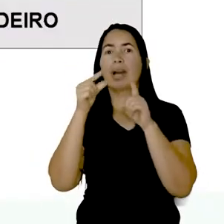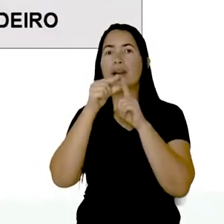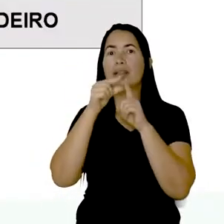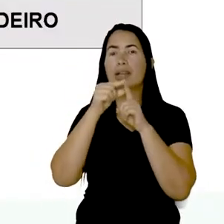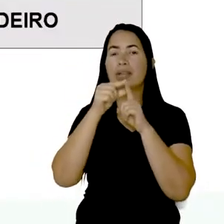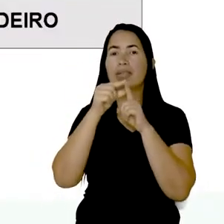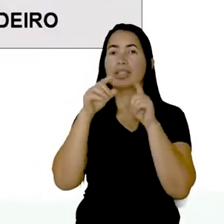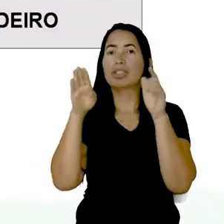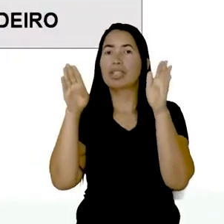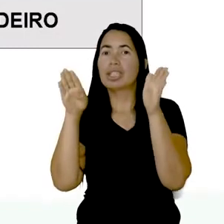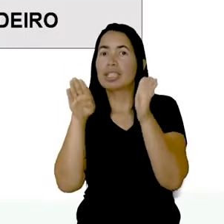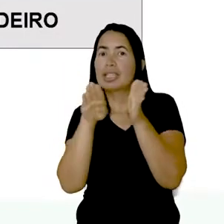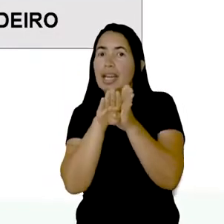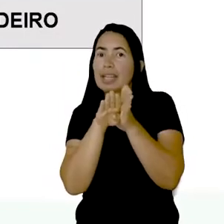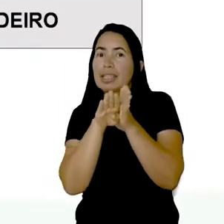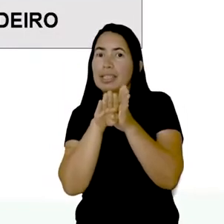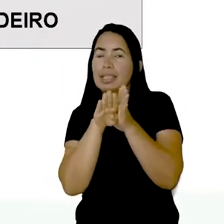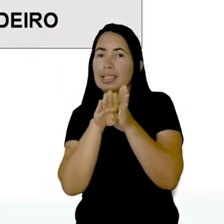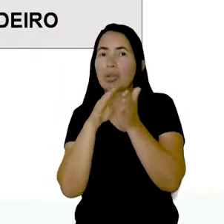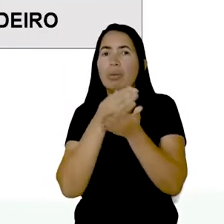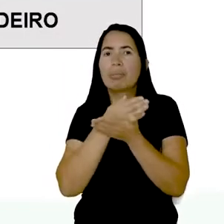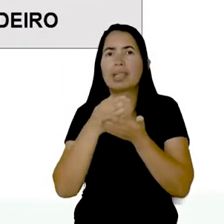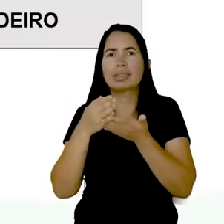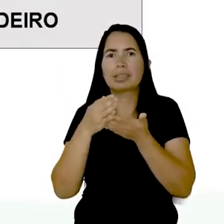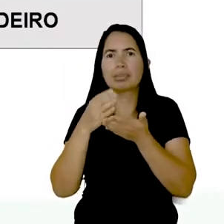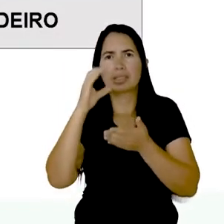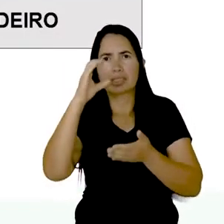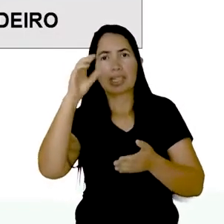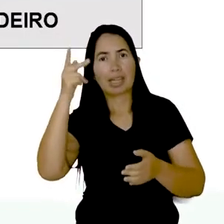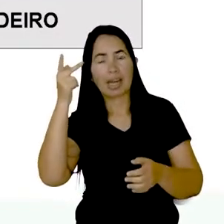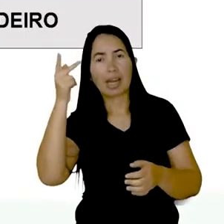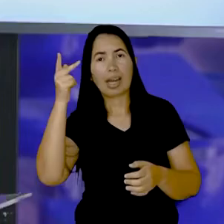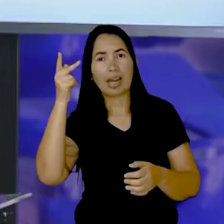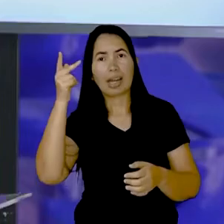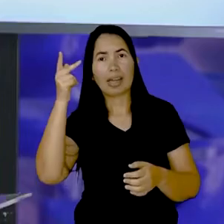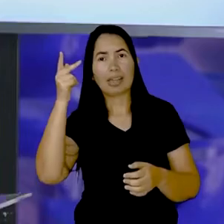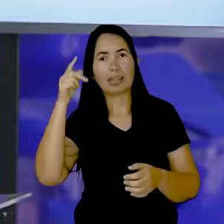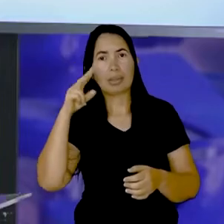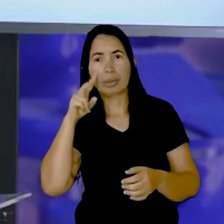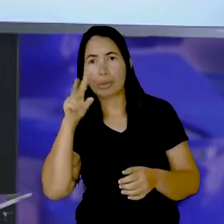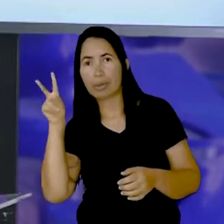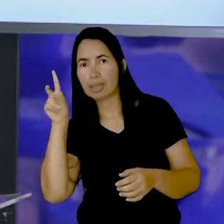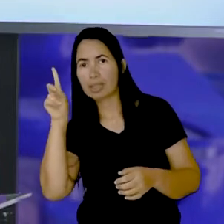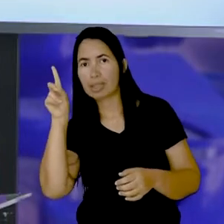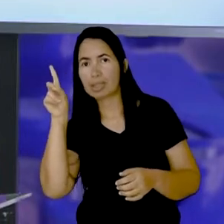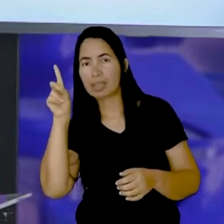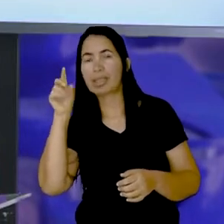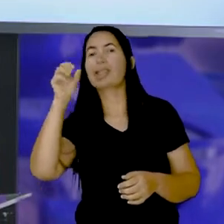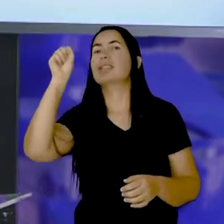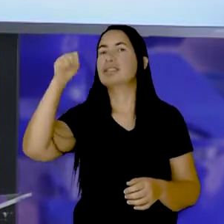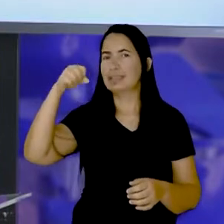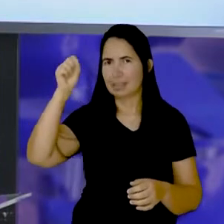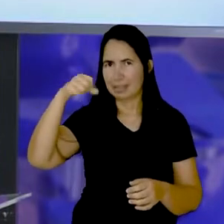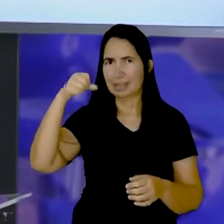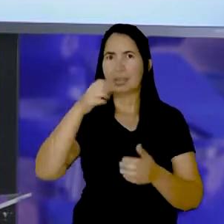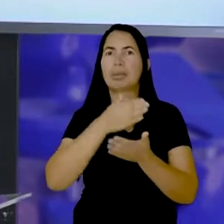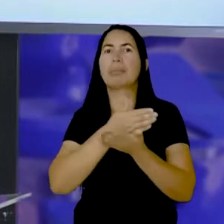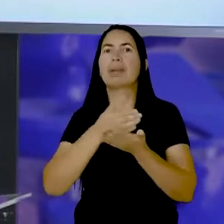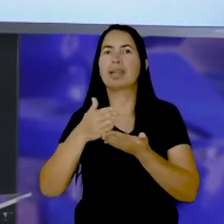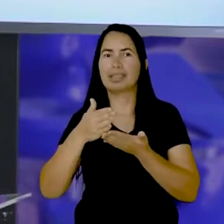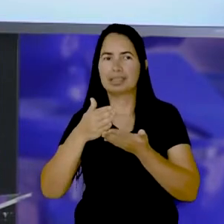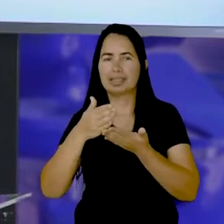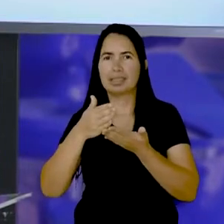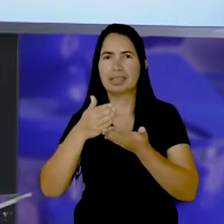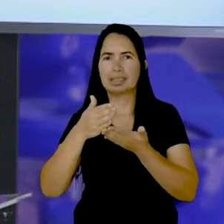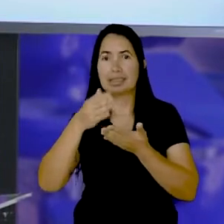chegada Ela começa com CH, meus amores Olha direitinho Sim, começa Então tá